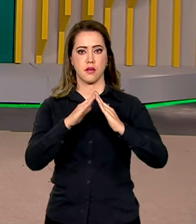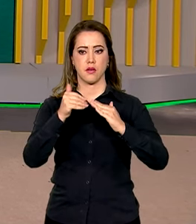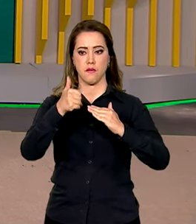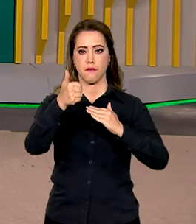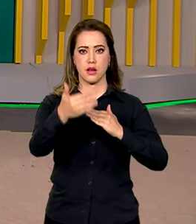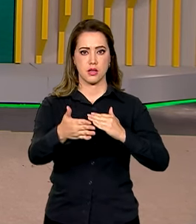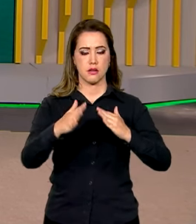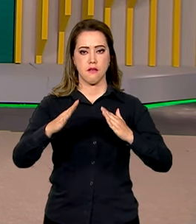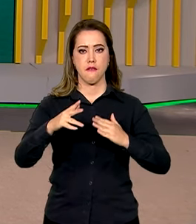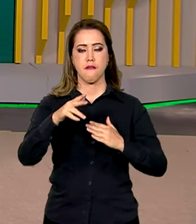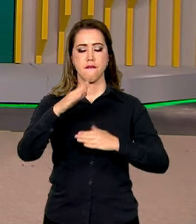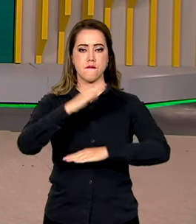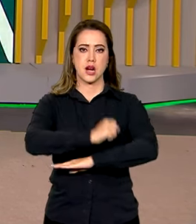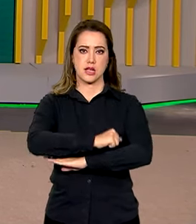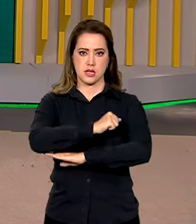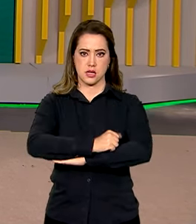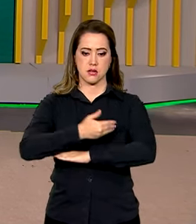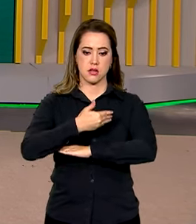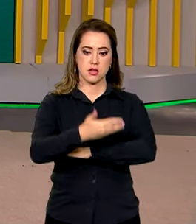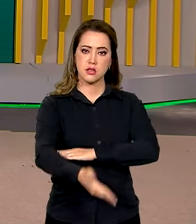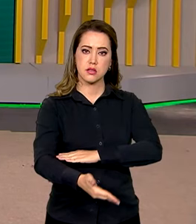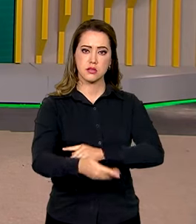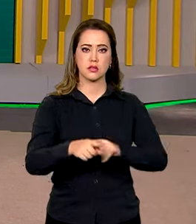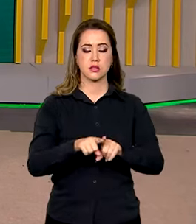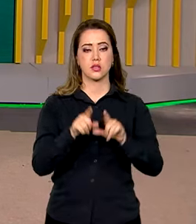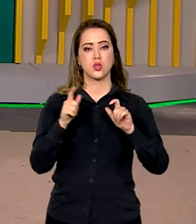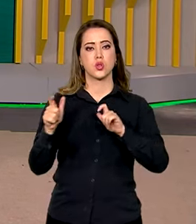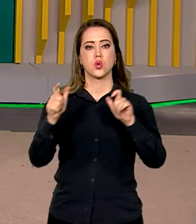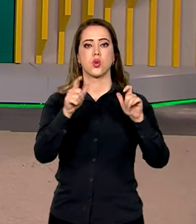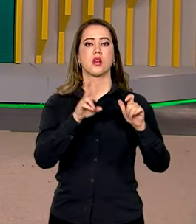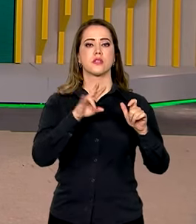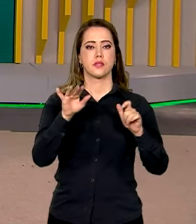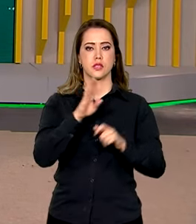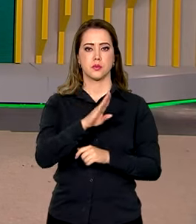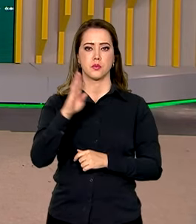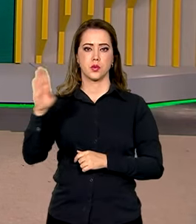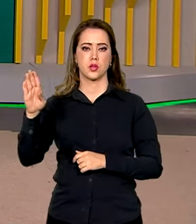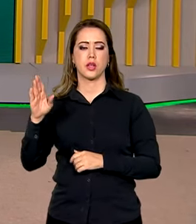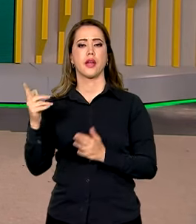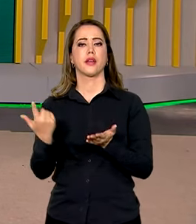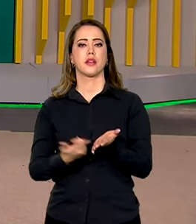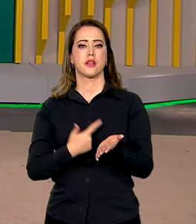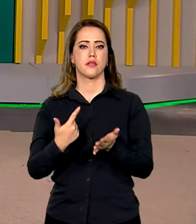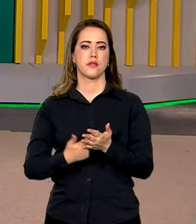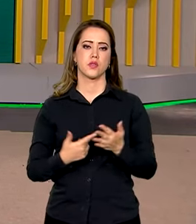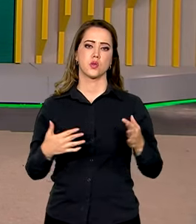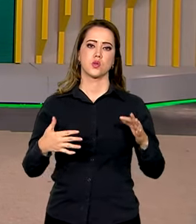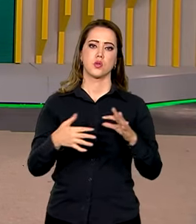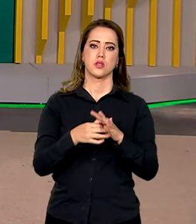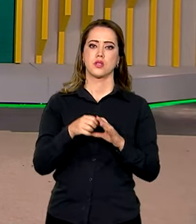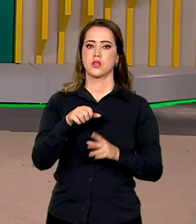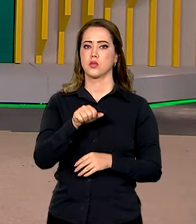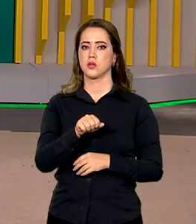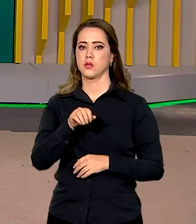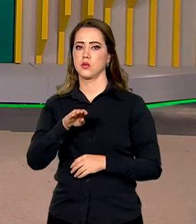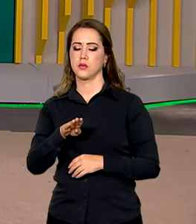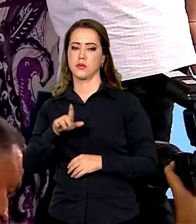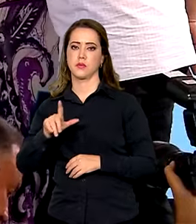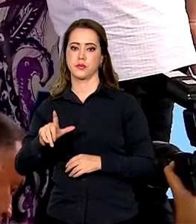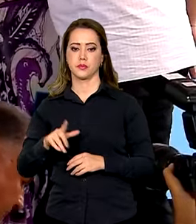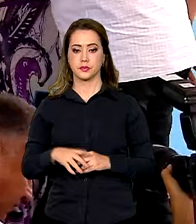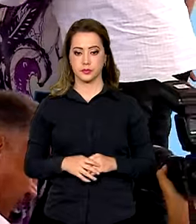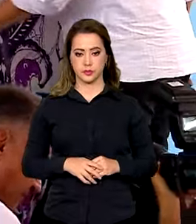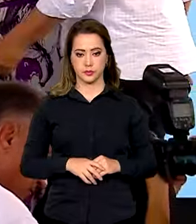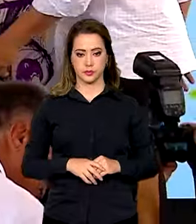E os conjuntos habitacionais terão bibliotecas equipadas com livros, em uma parceria com a Academia Brasileira de Letras.